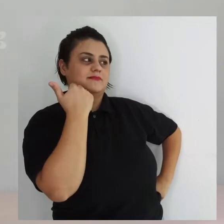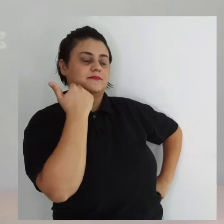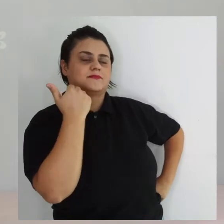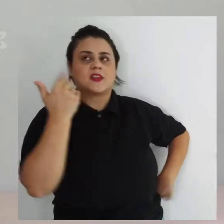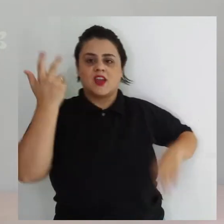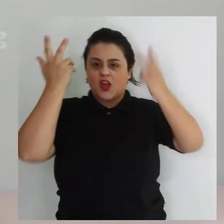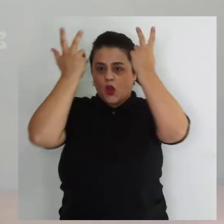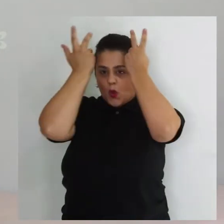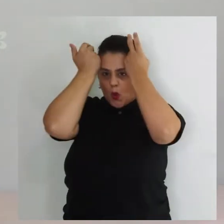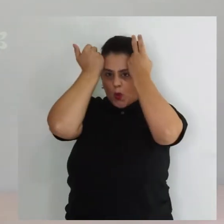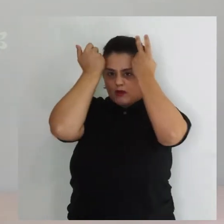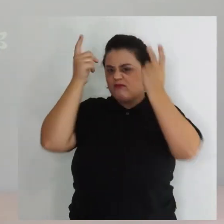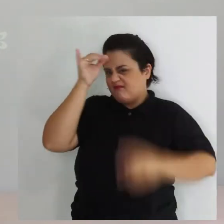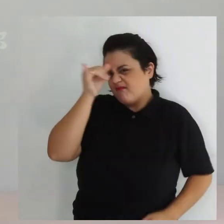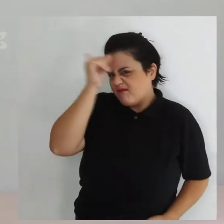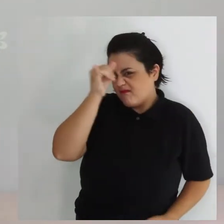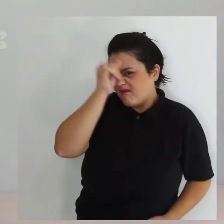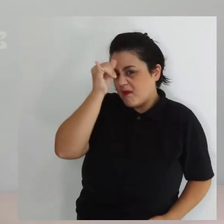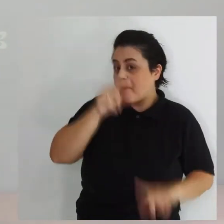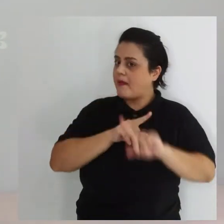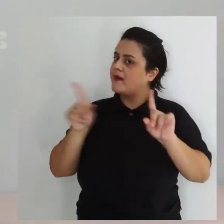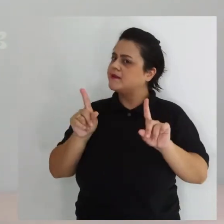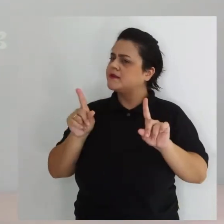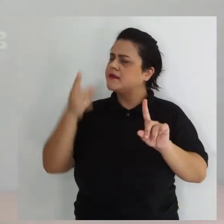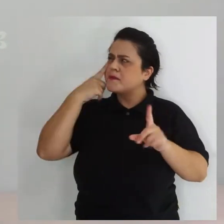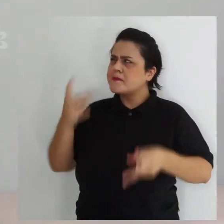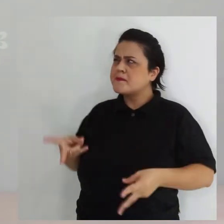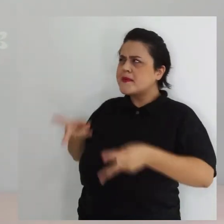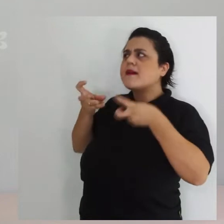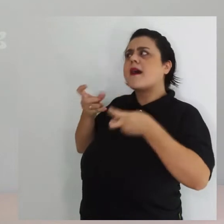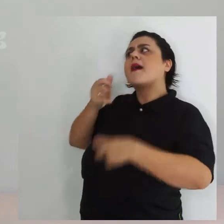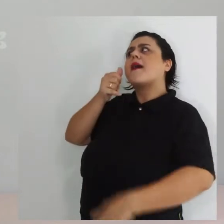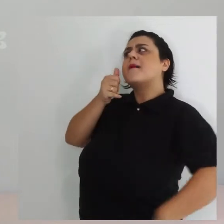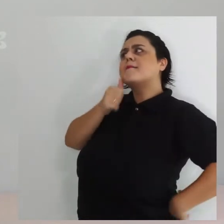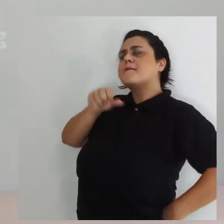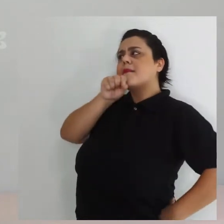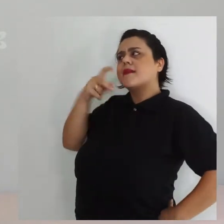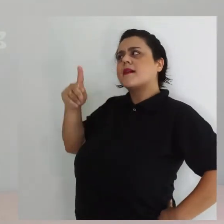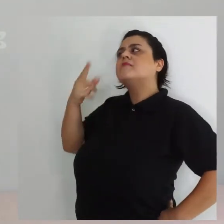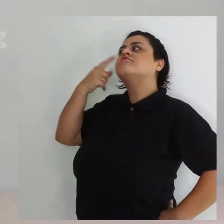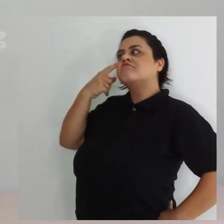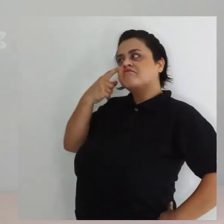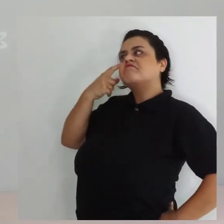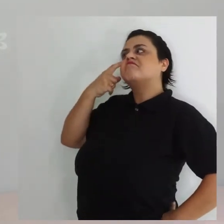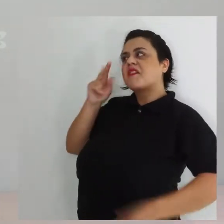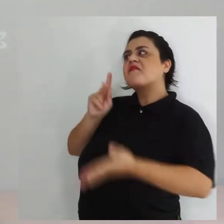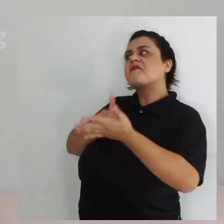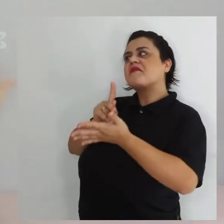Aí, o coelho, que era bobinho, mas nem tanto, viu que a mãe da menina deveria estar dizendo a verdade.